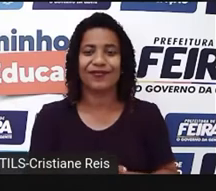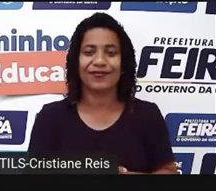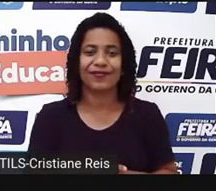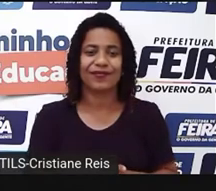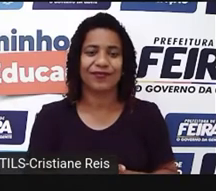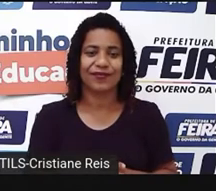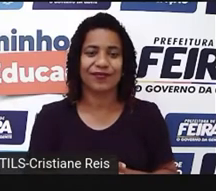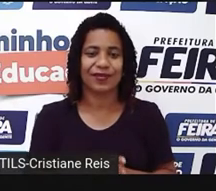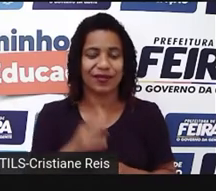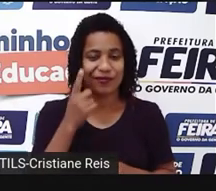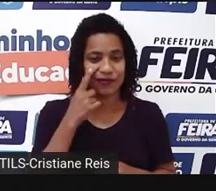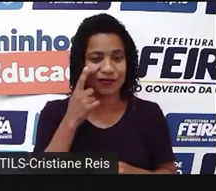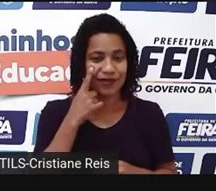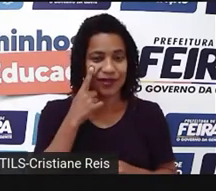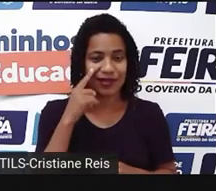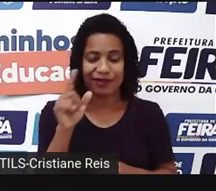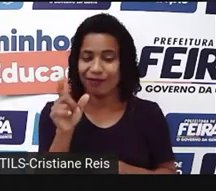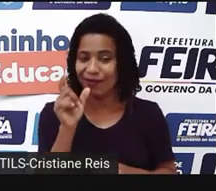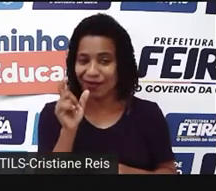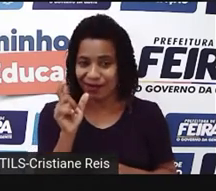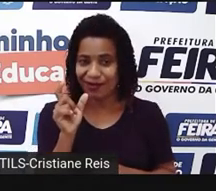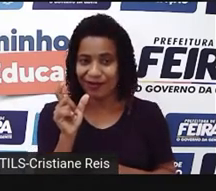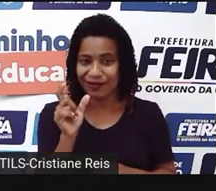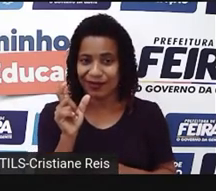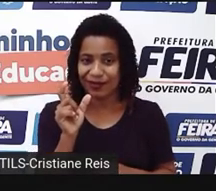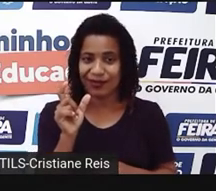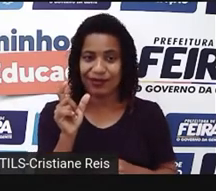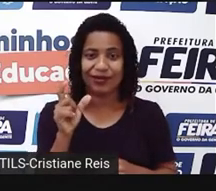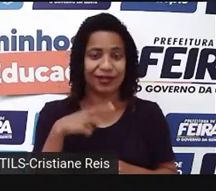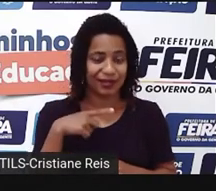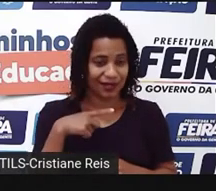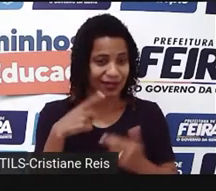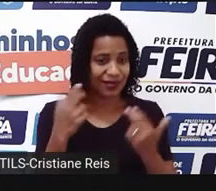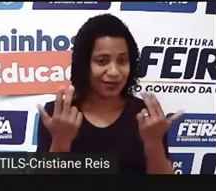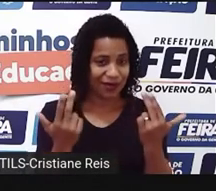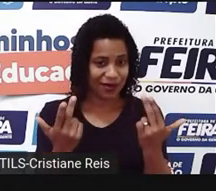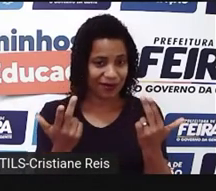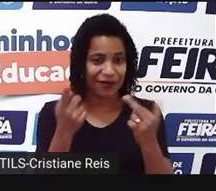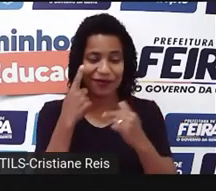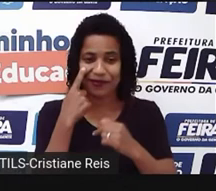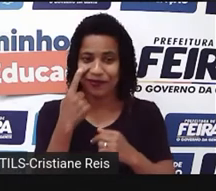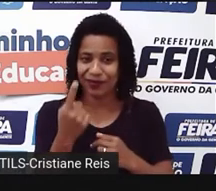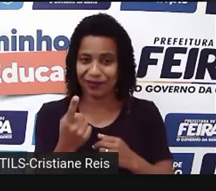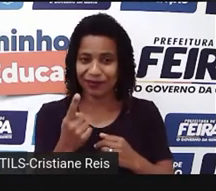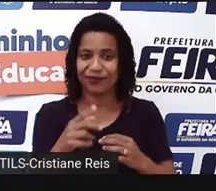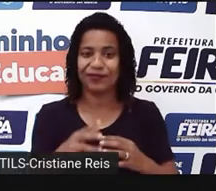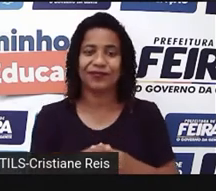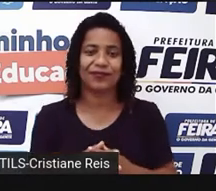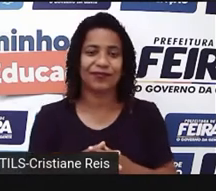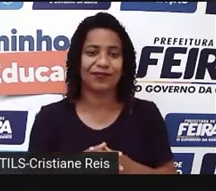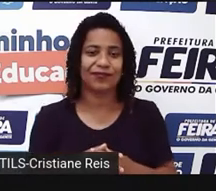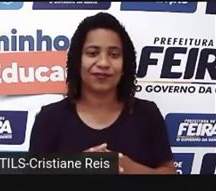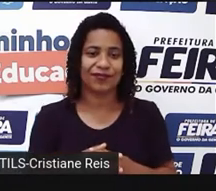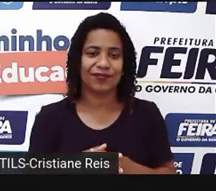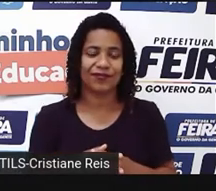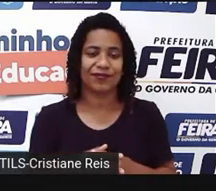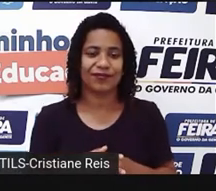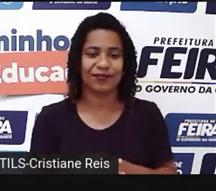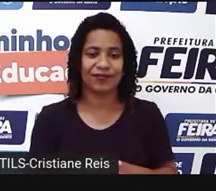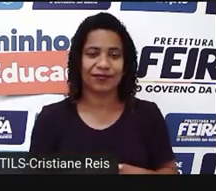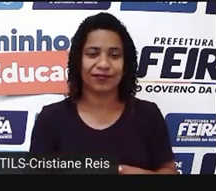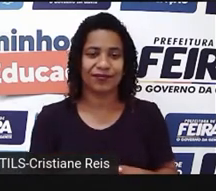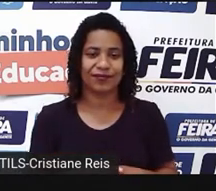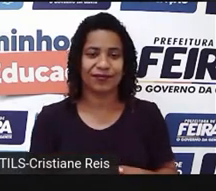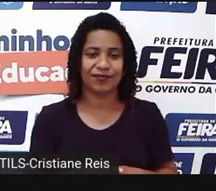Vejam que essas palavras, elas têm o que elas têm em comum. Vou procurar aqui, colocá-las.